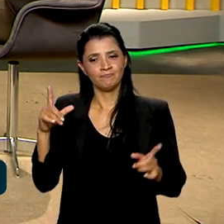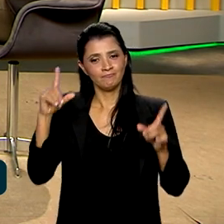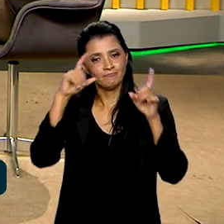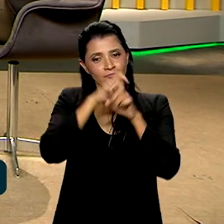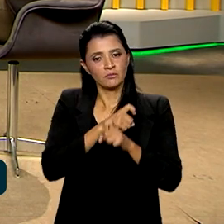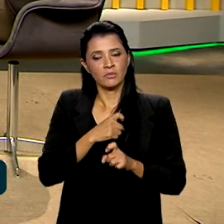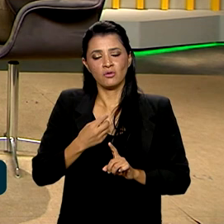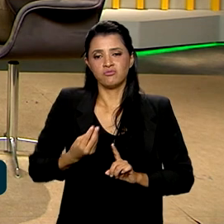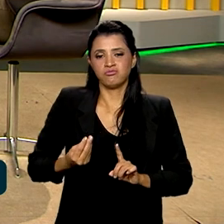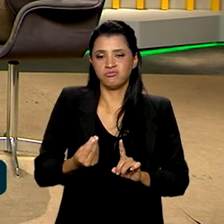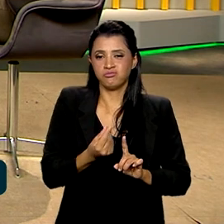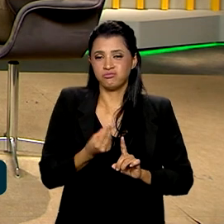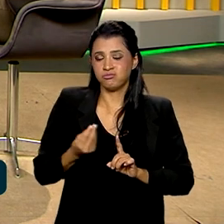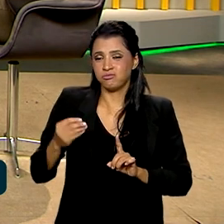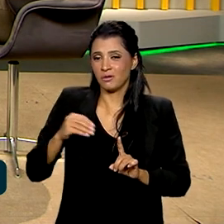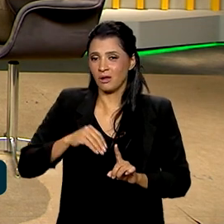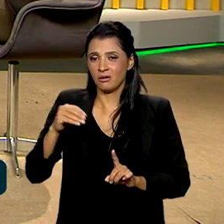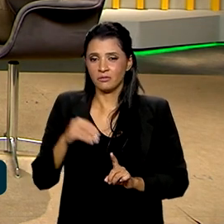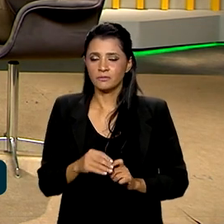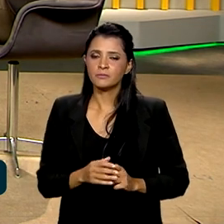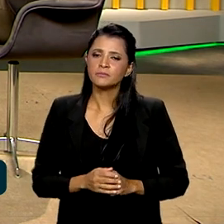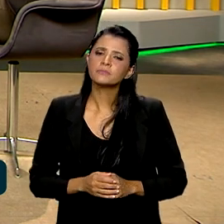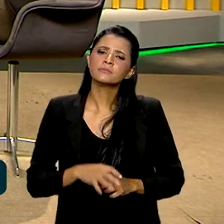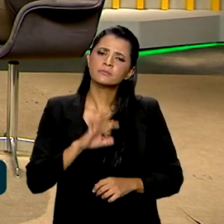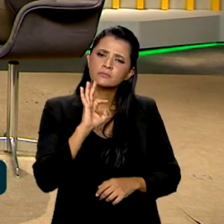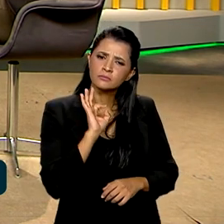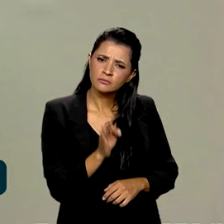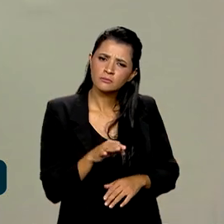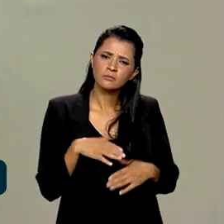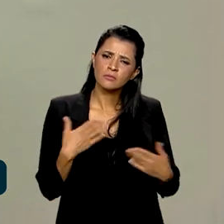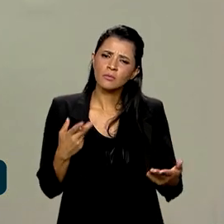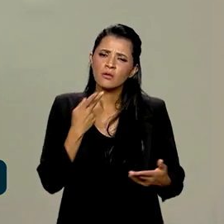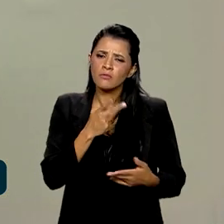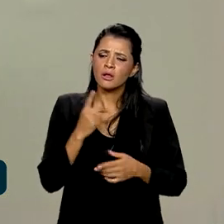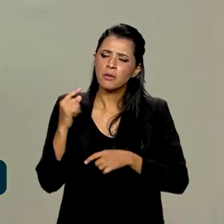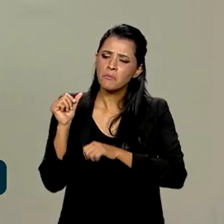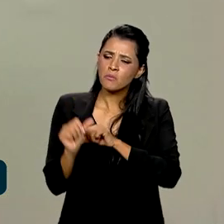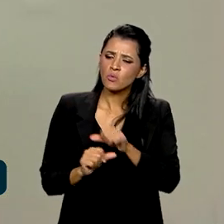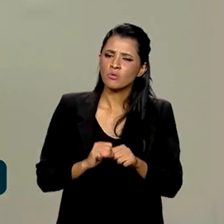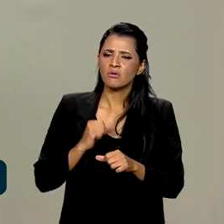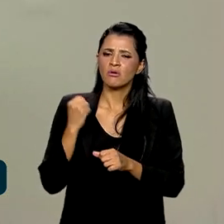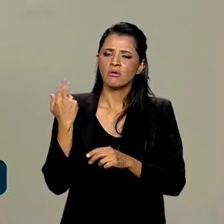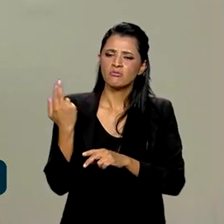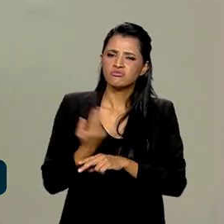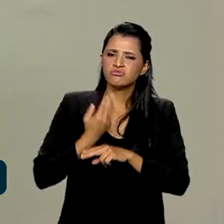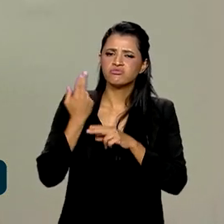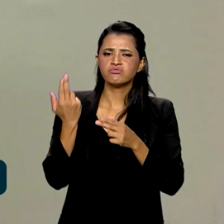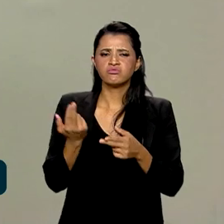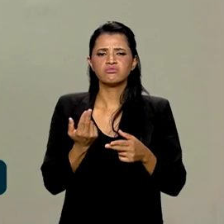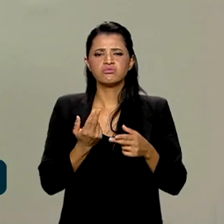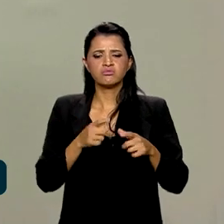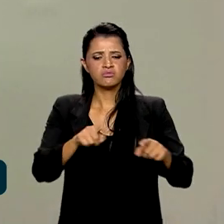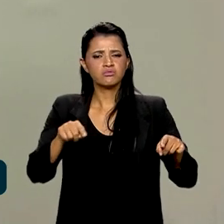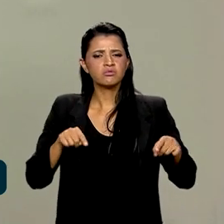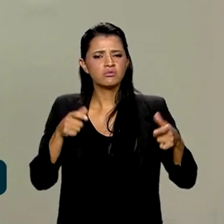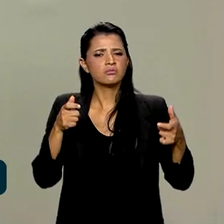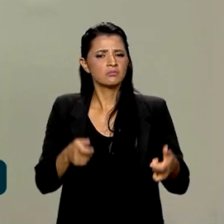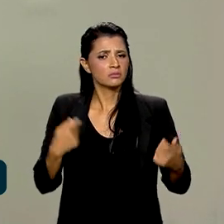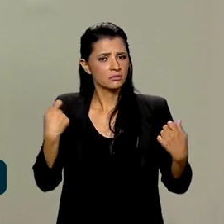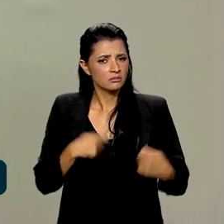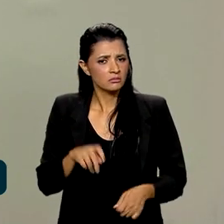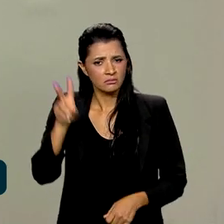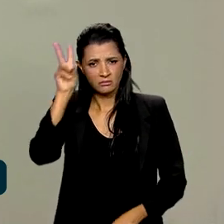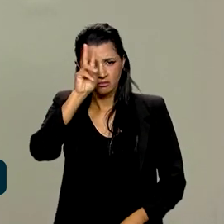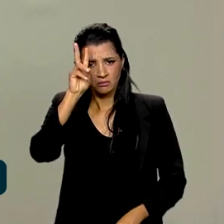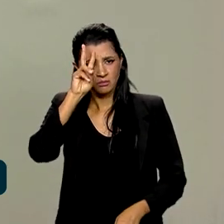vulnerabilidade. Está certo. Agora, quando a gente fala de reforma agrária, a gente tem que lembrar também da necessidade do